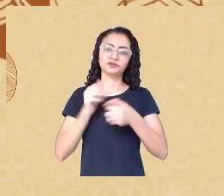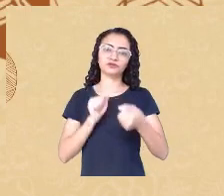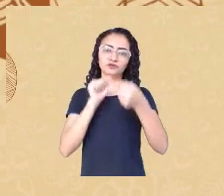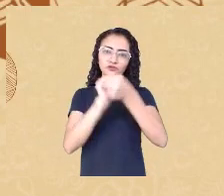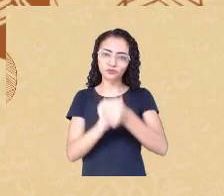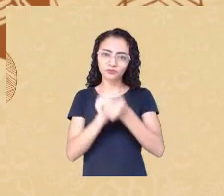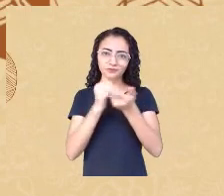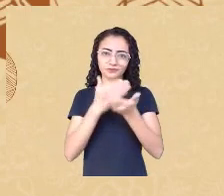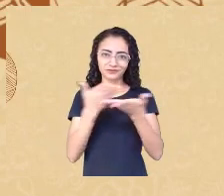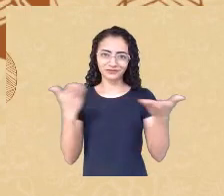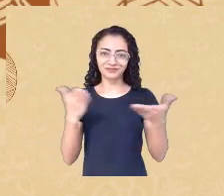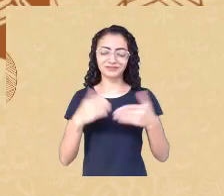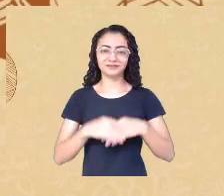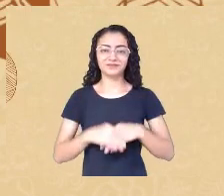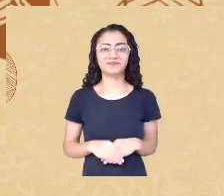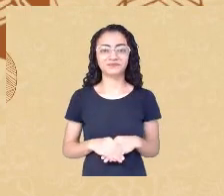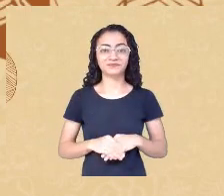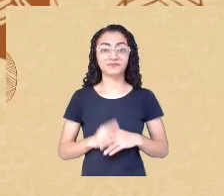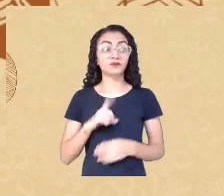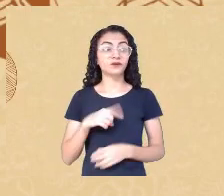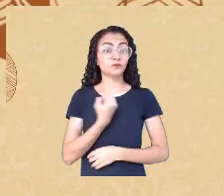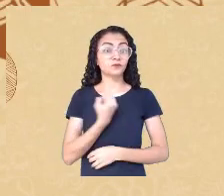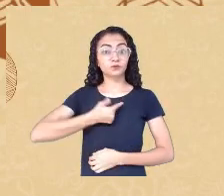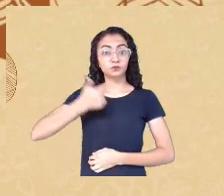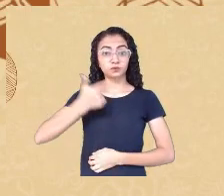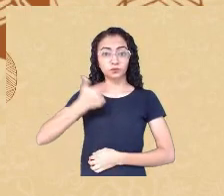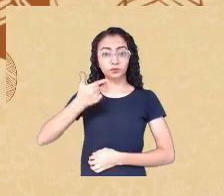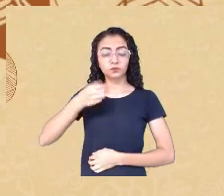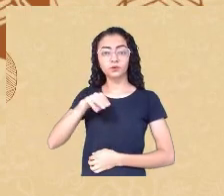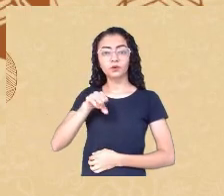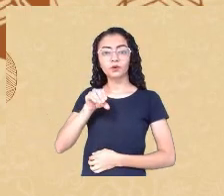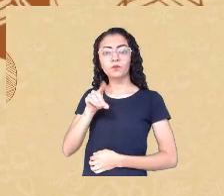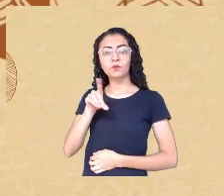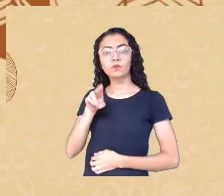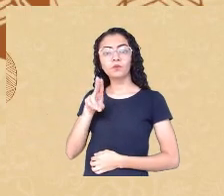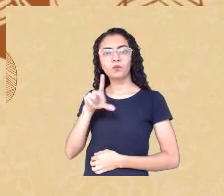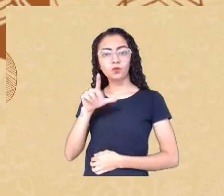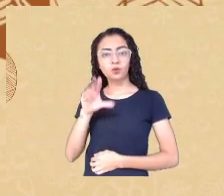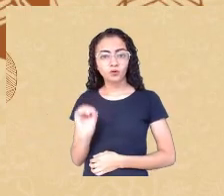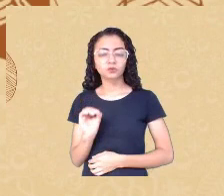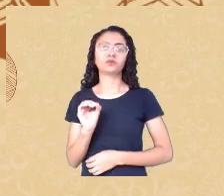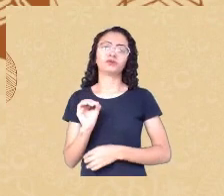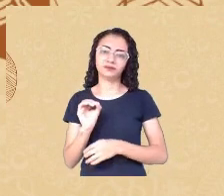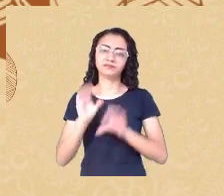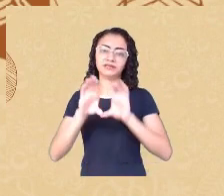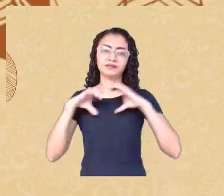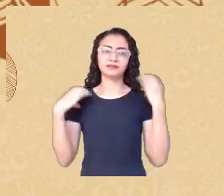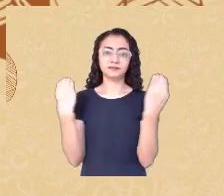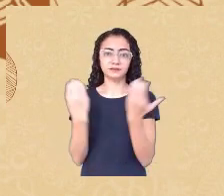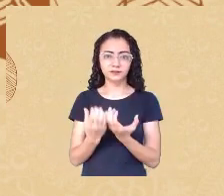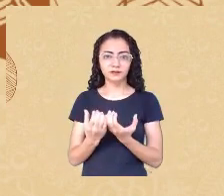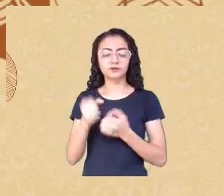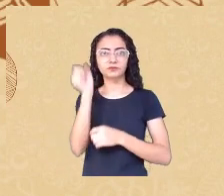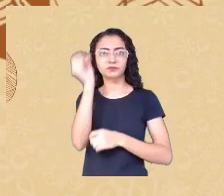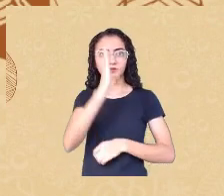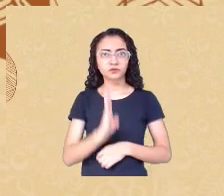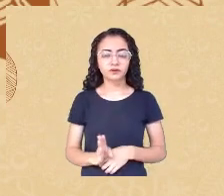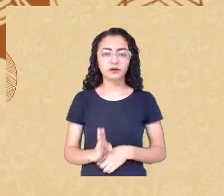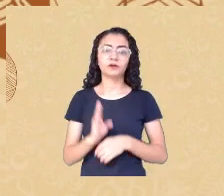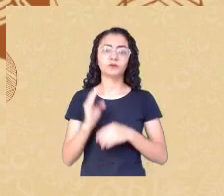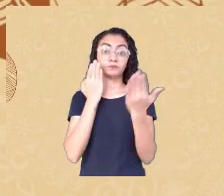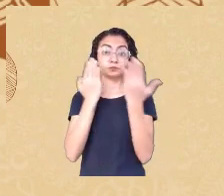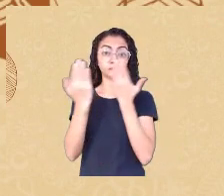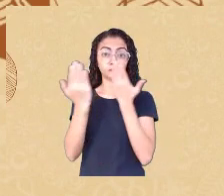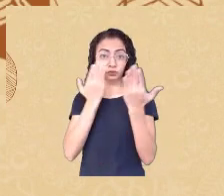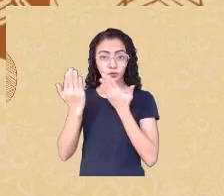no segundo módulo do primeiro Seminário Nacional de Psicologia e Enfrentamento ao Racismo. O tema do encontro de